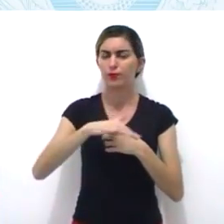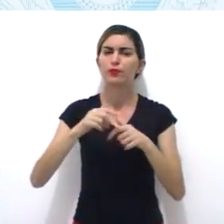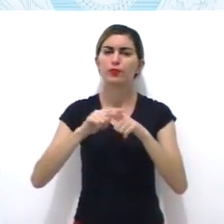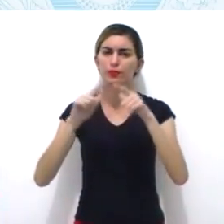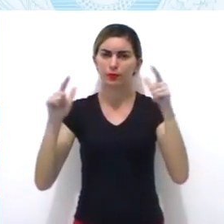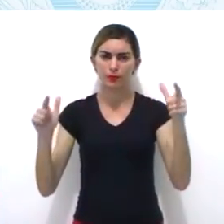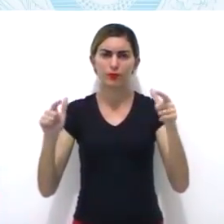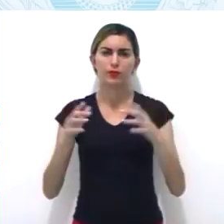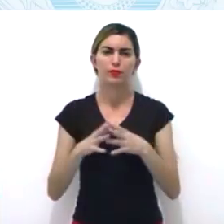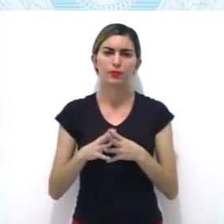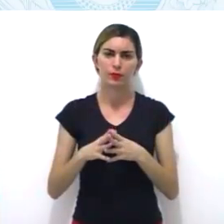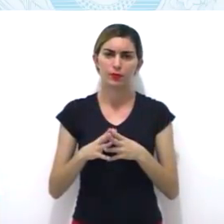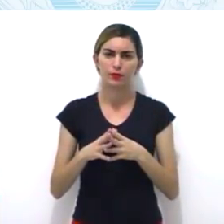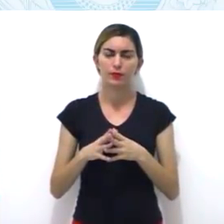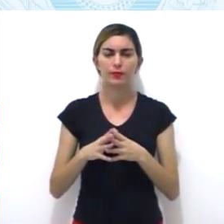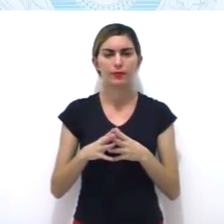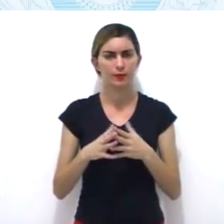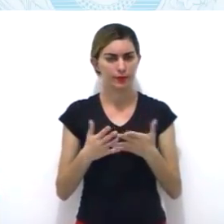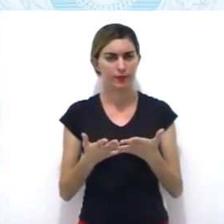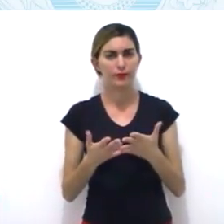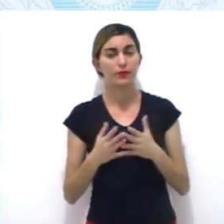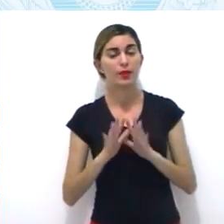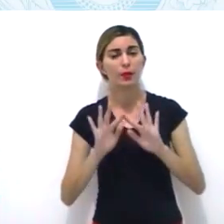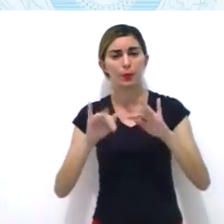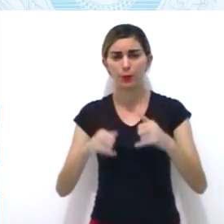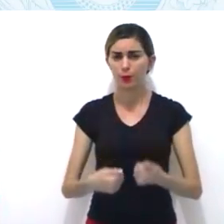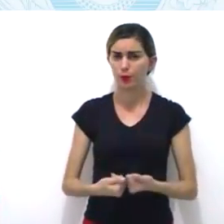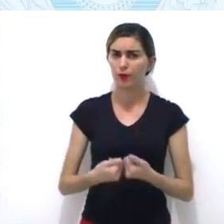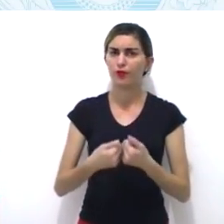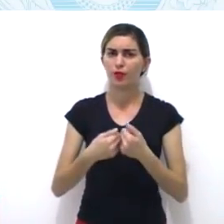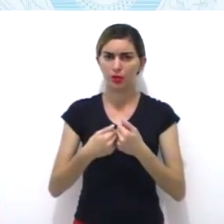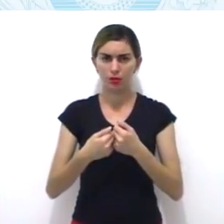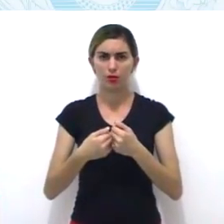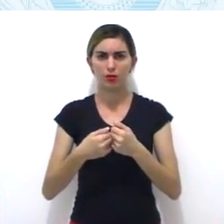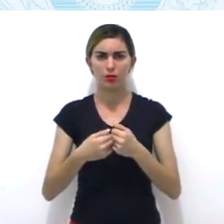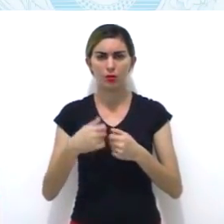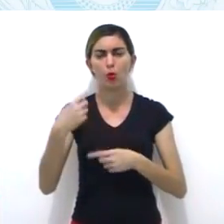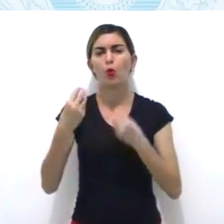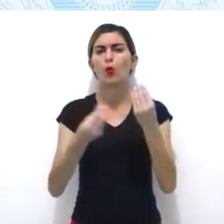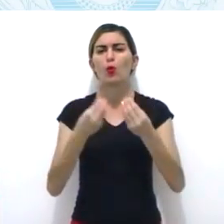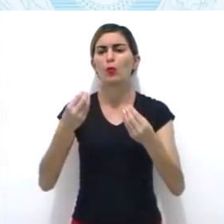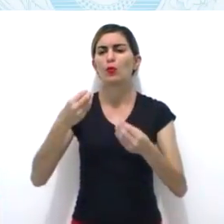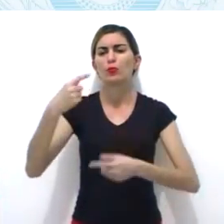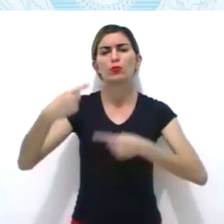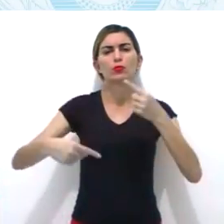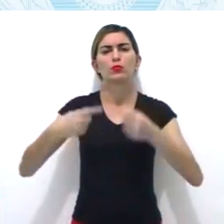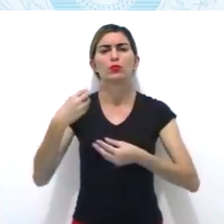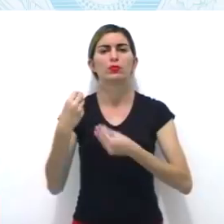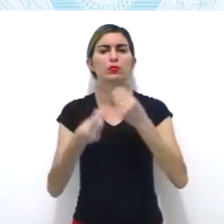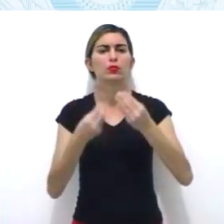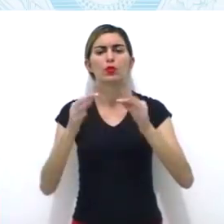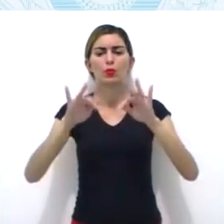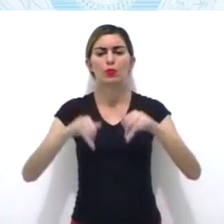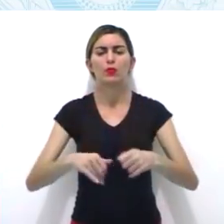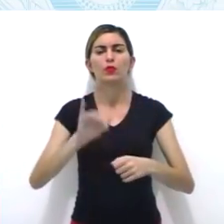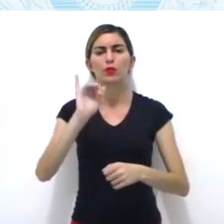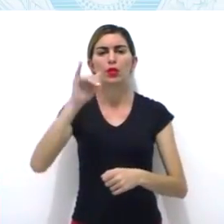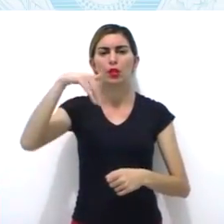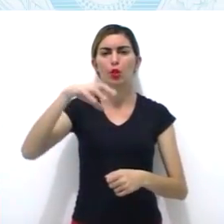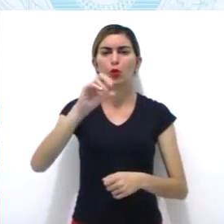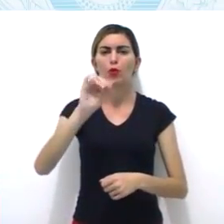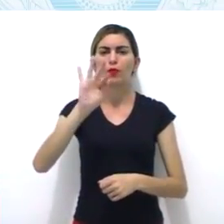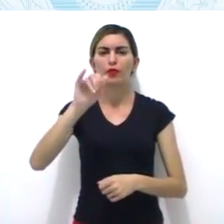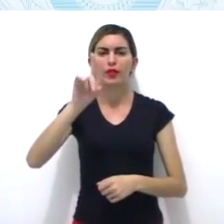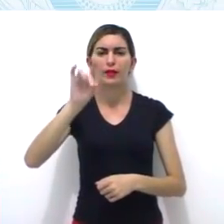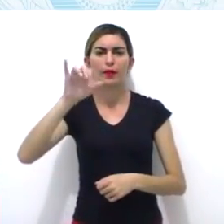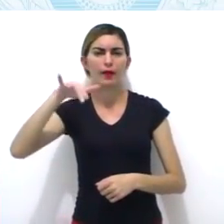inconfidência mineira? Uma grande pergunta, né? Então, como acabou a inconfidência mineira, conjuração